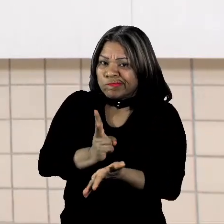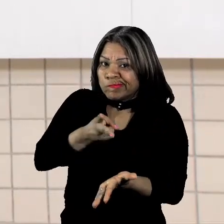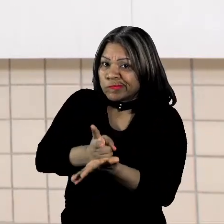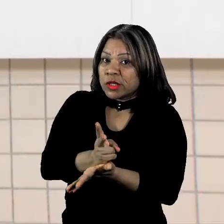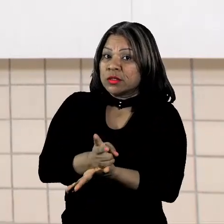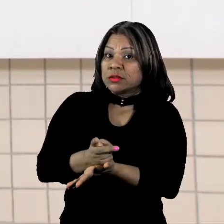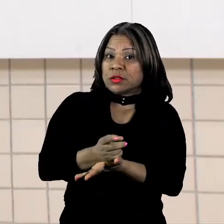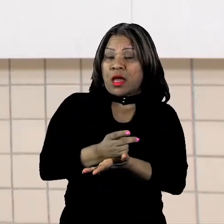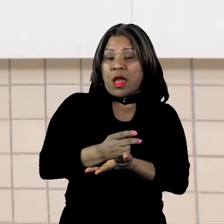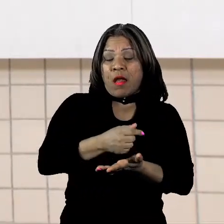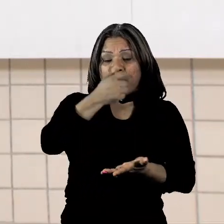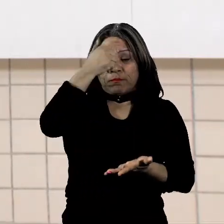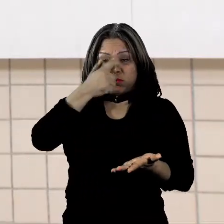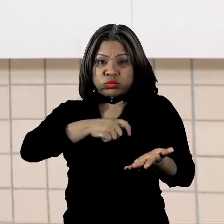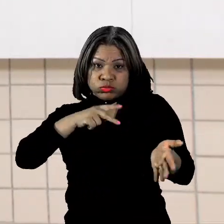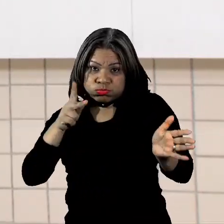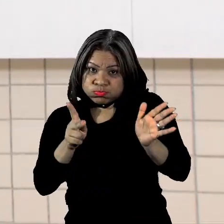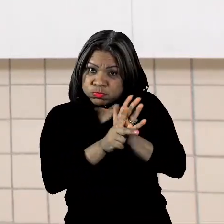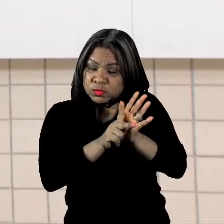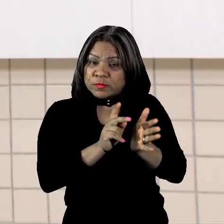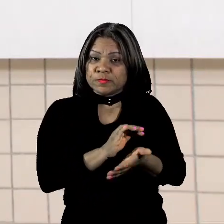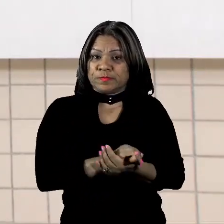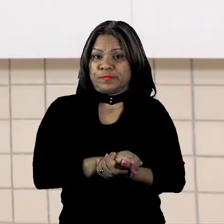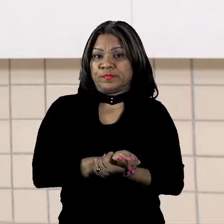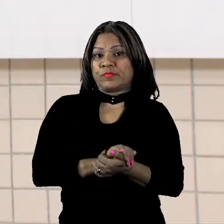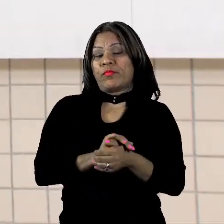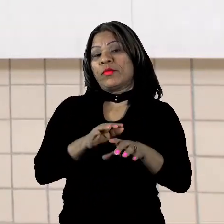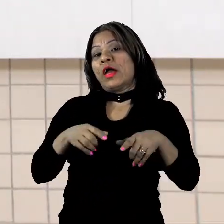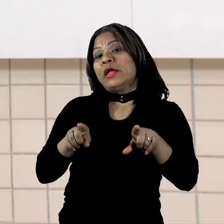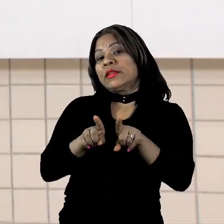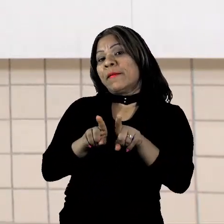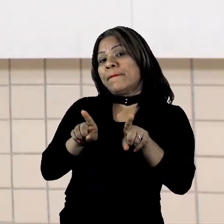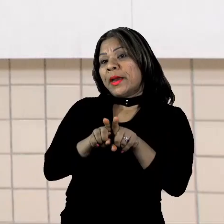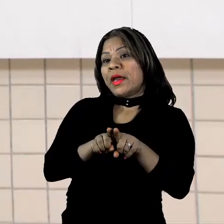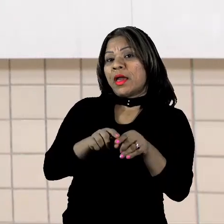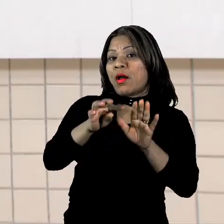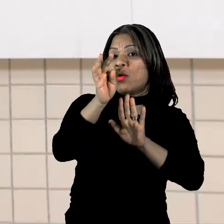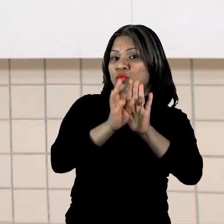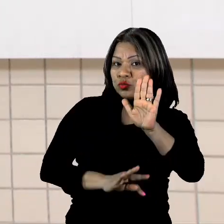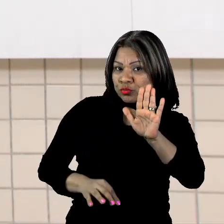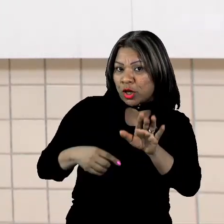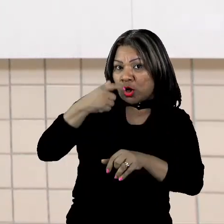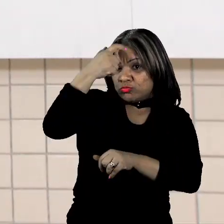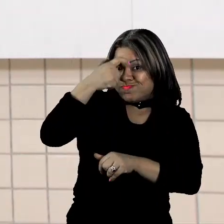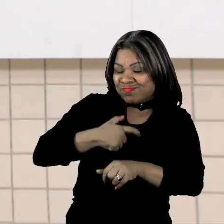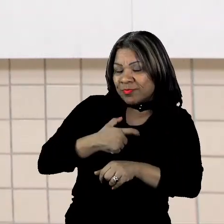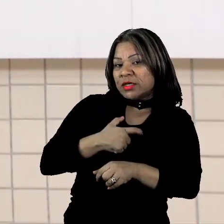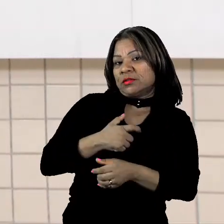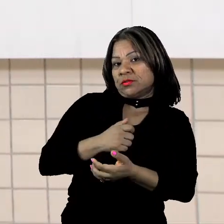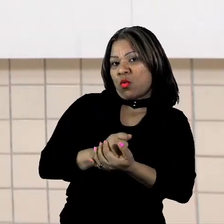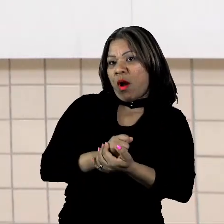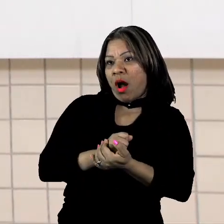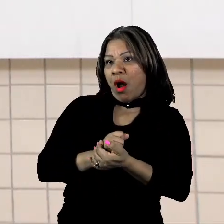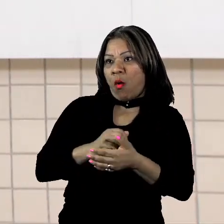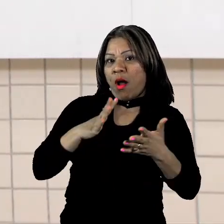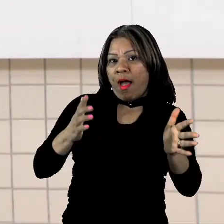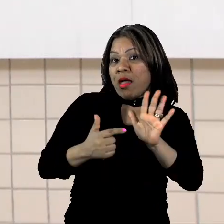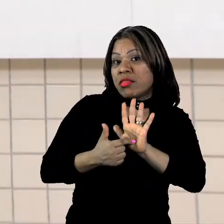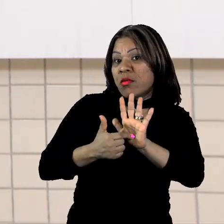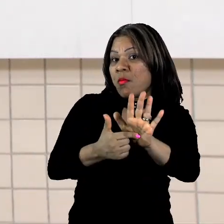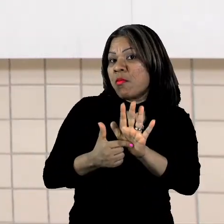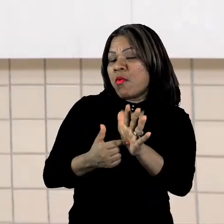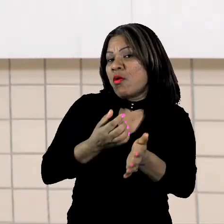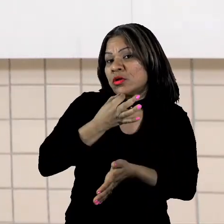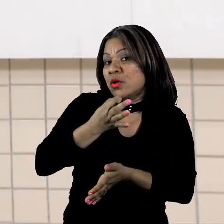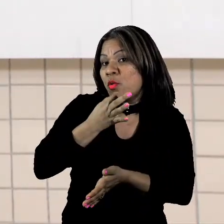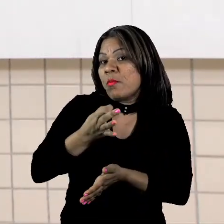a linguagem impessoal ocorre quando o texto não revela a opinião pessoal de quem escreve. Ou seja,